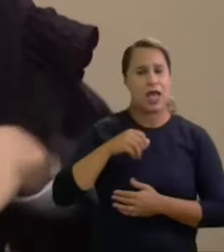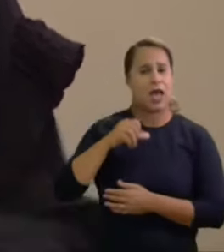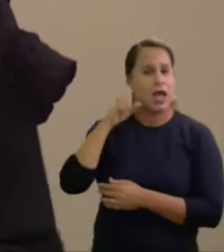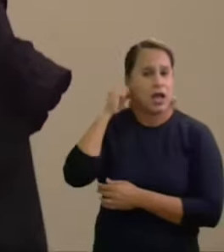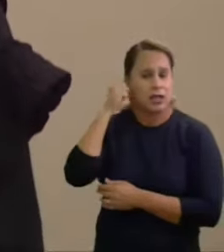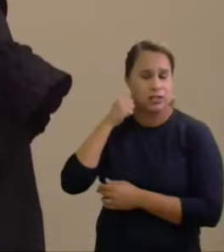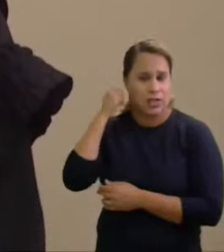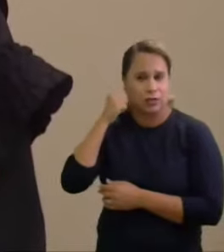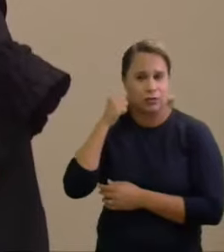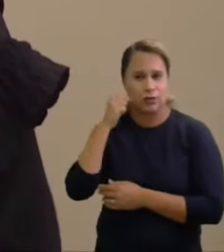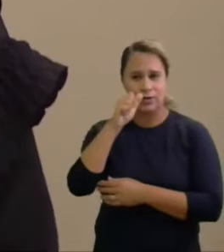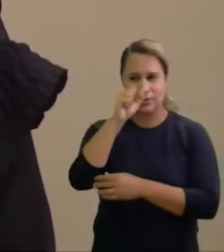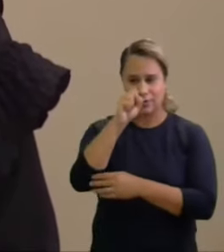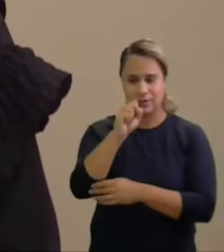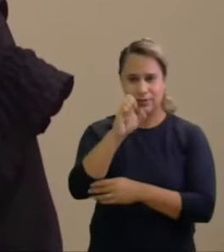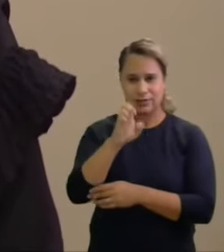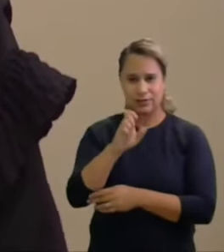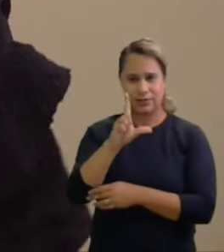isso porque tanto